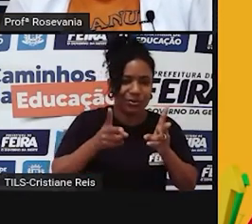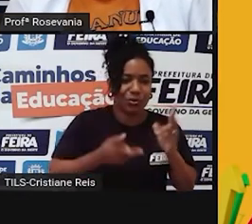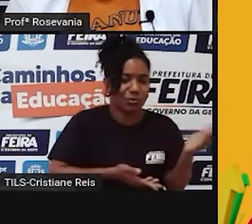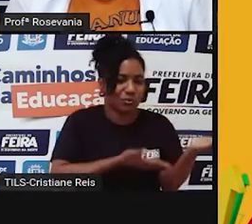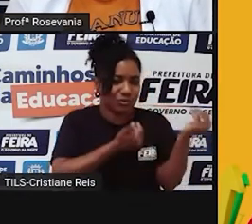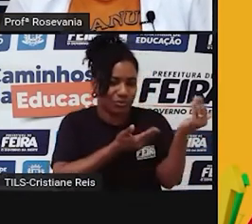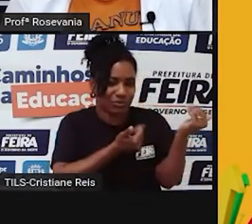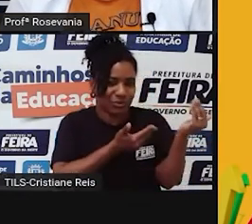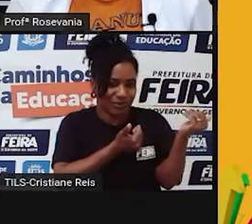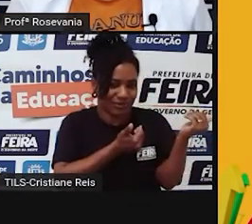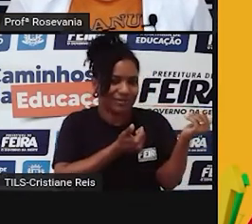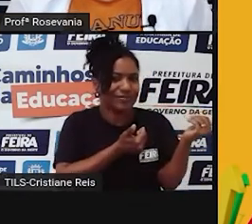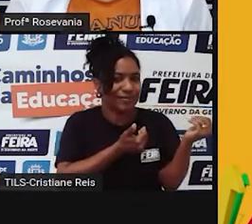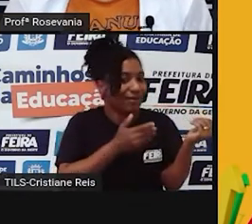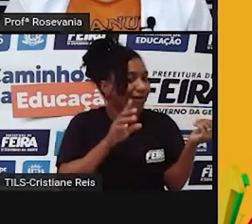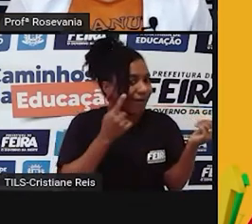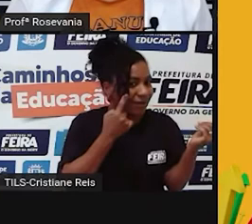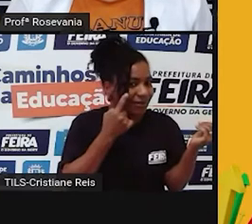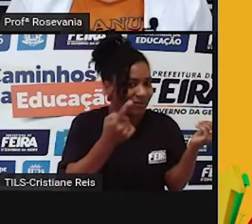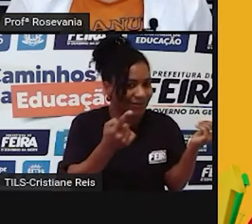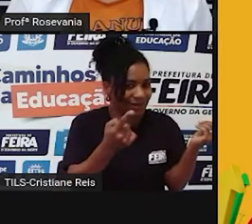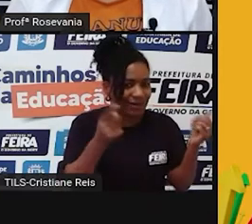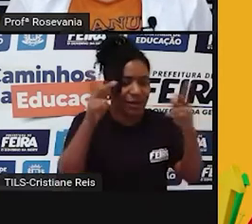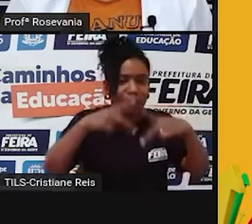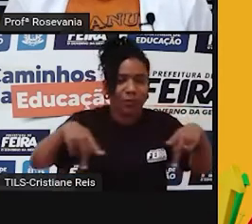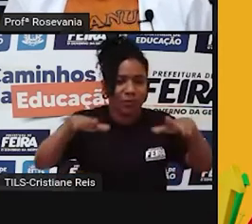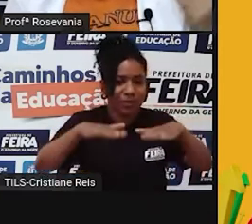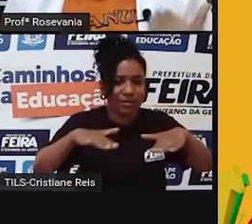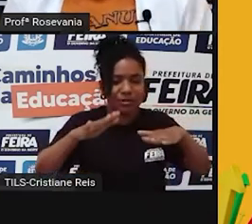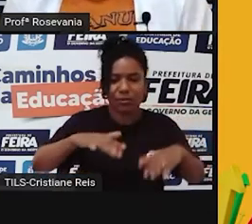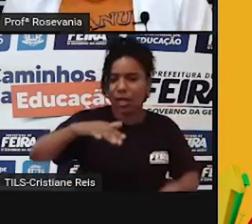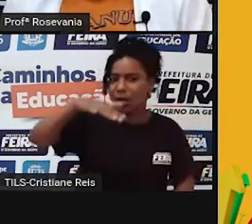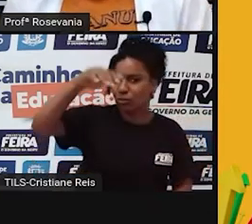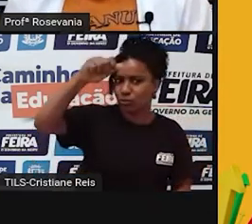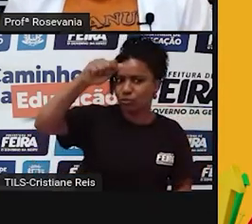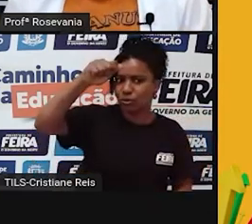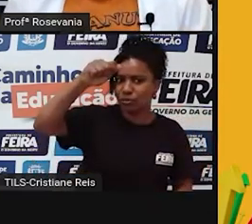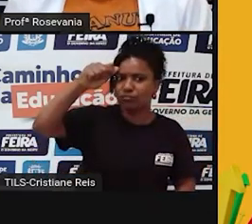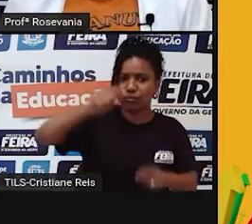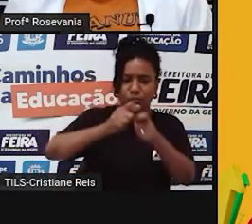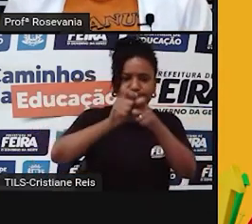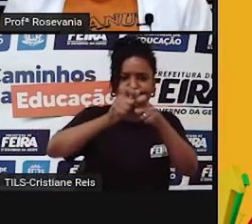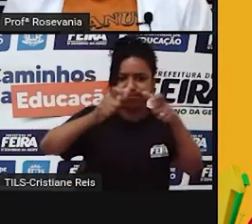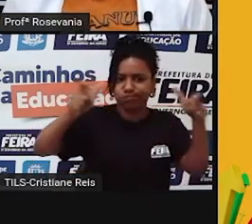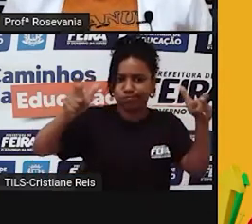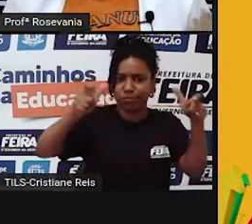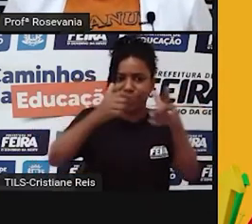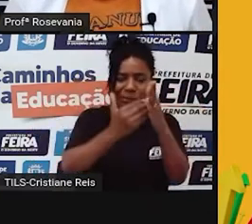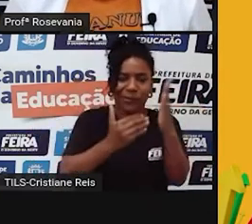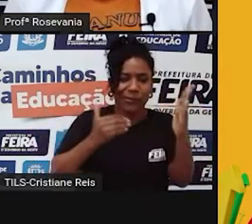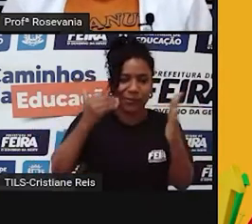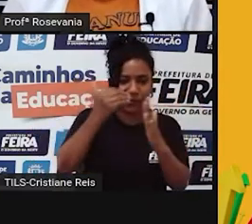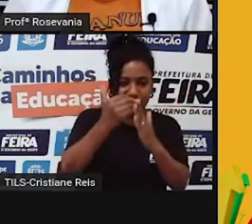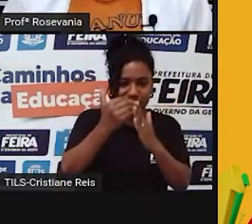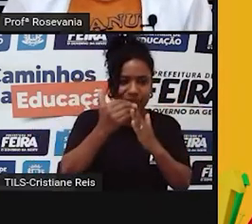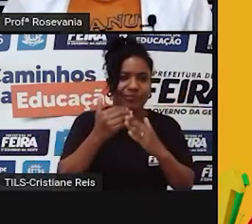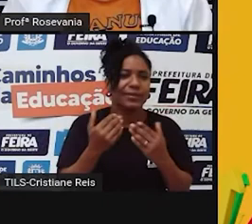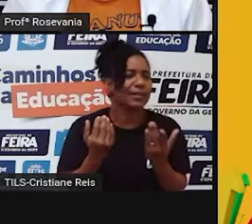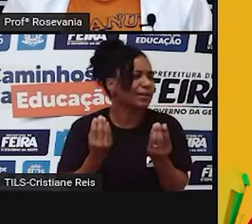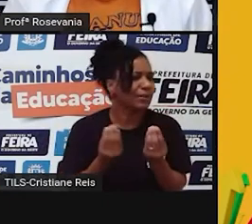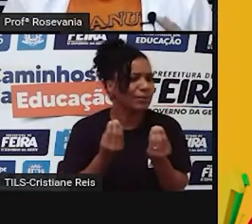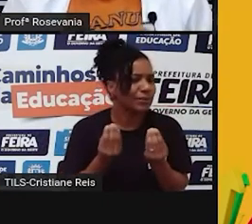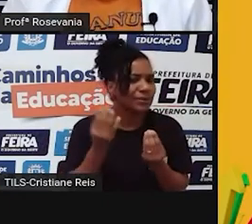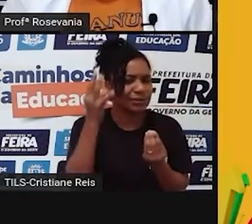Em 2000 a gente observou que a população adulta ela já tinha aumentado um pouco. O que que isso quer